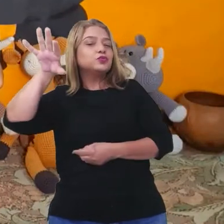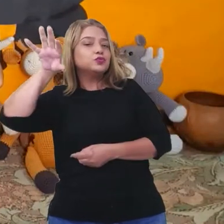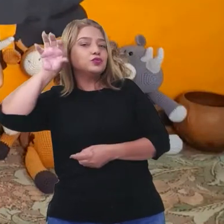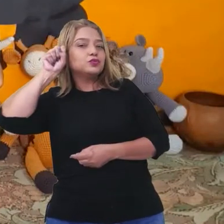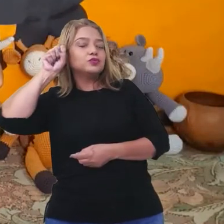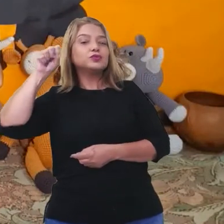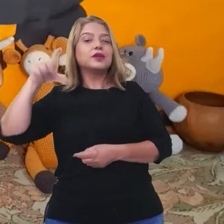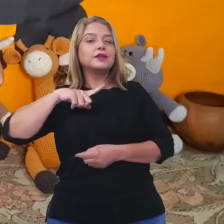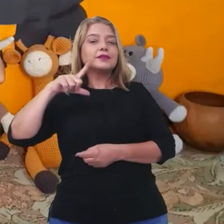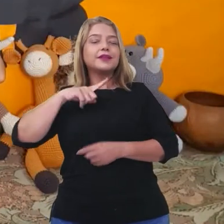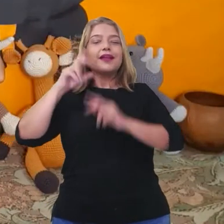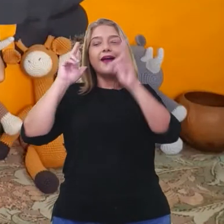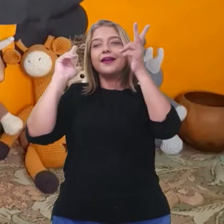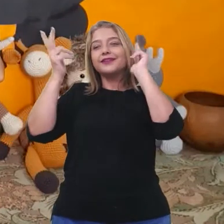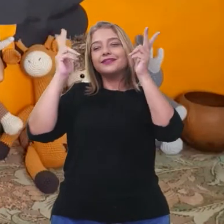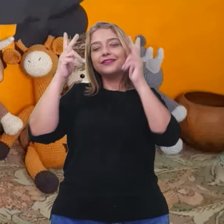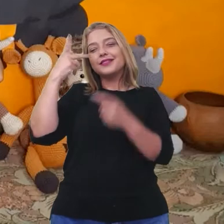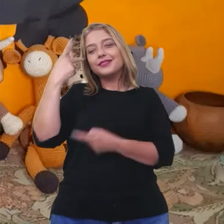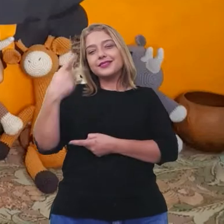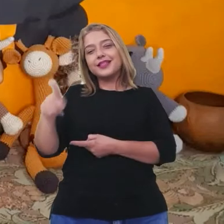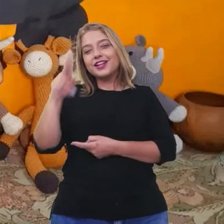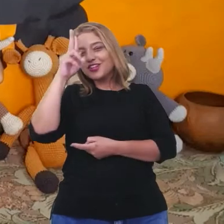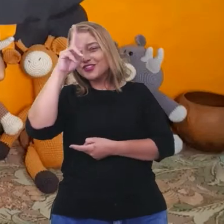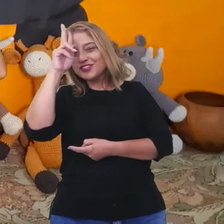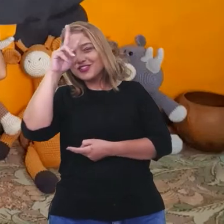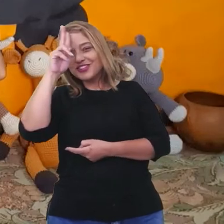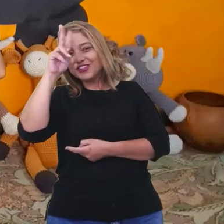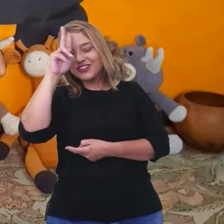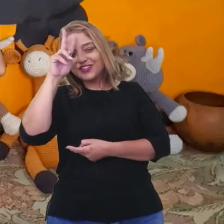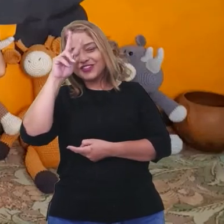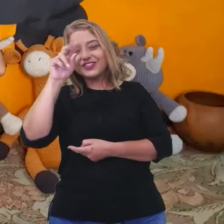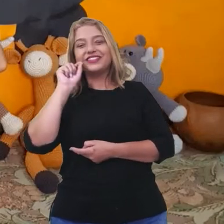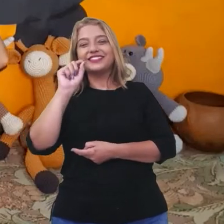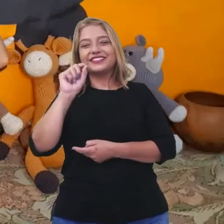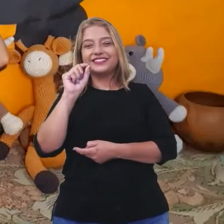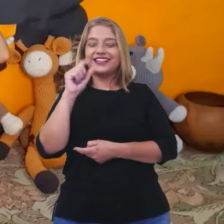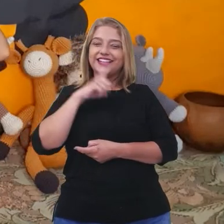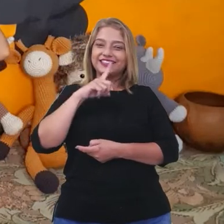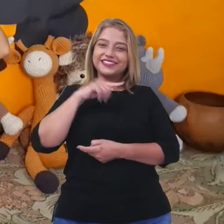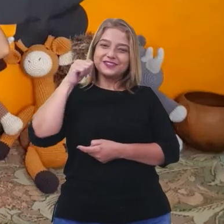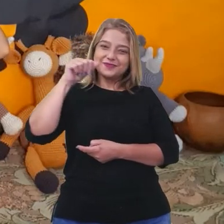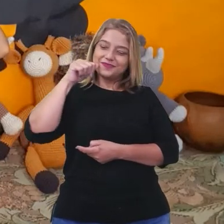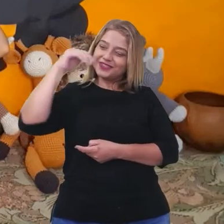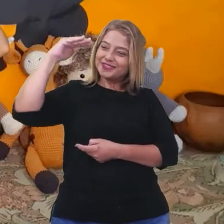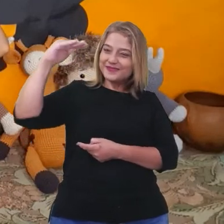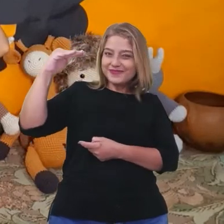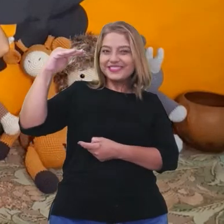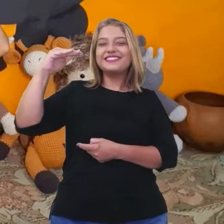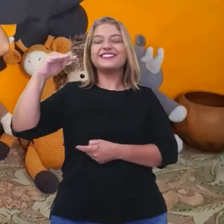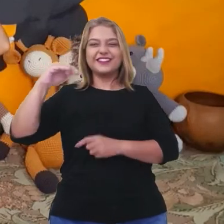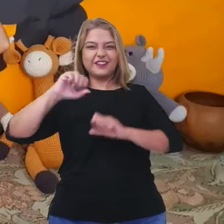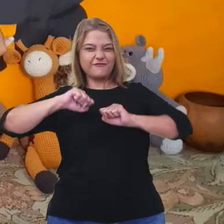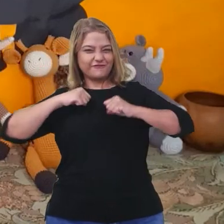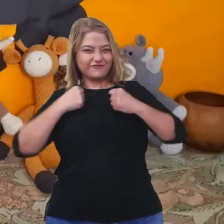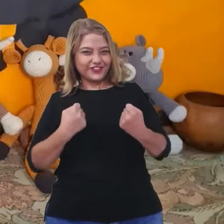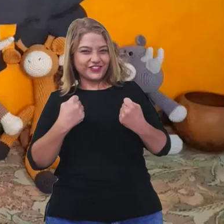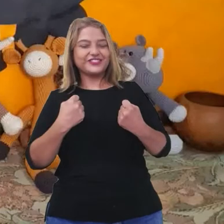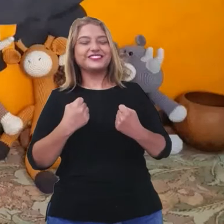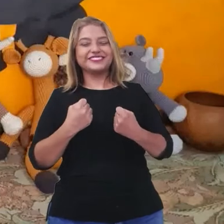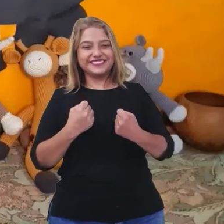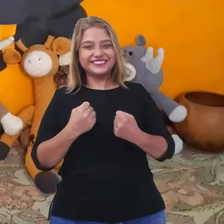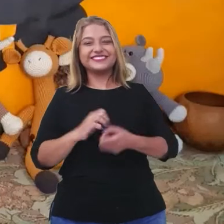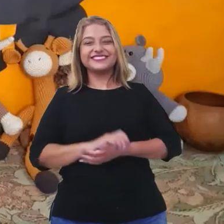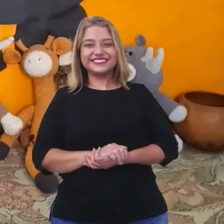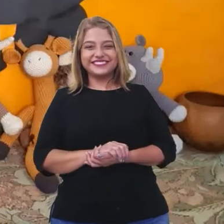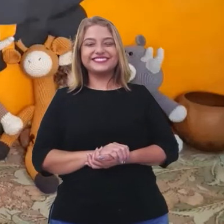aventuras da pequena e forte Obás. Que